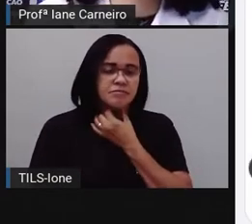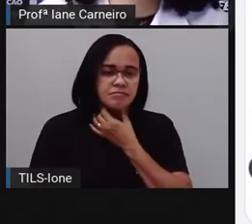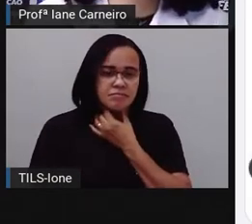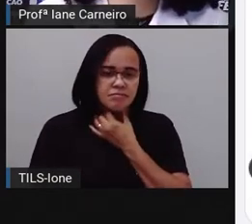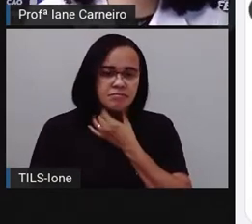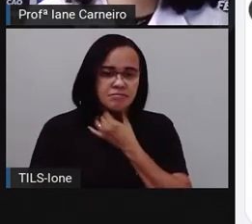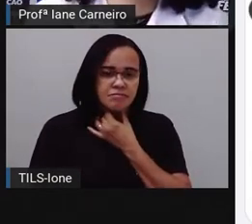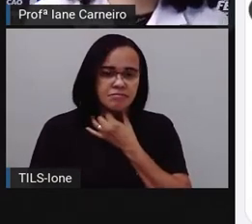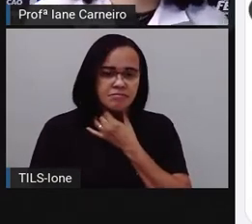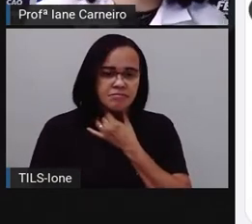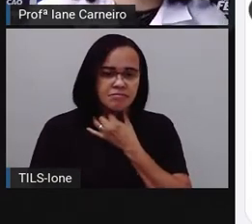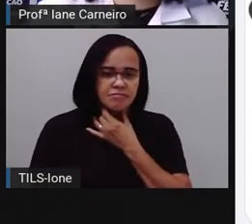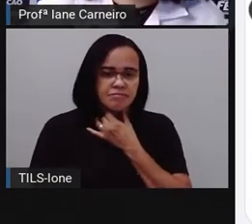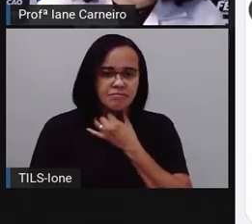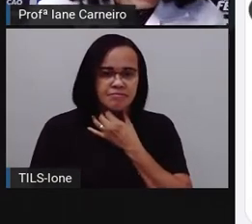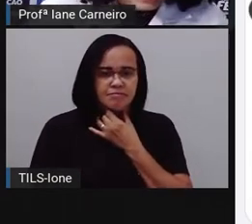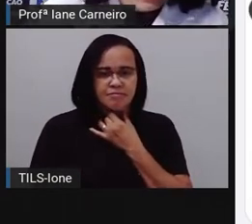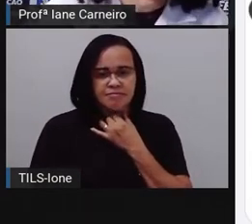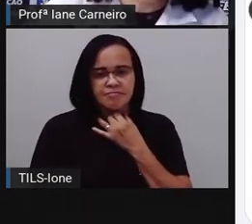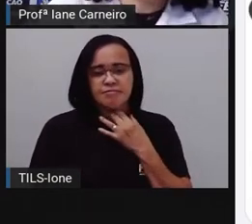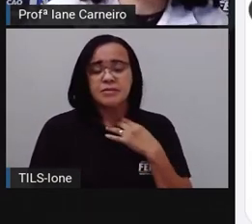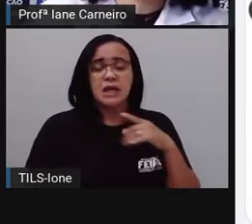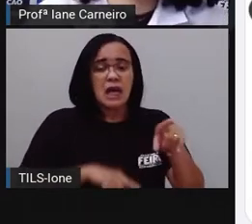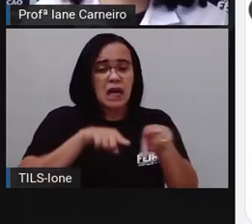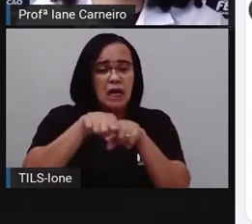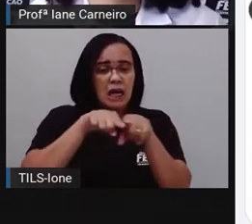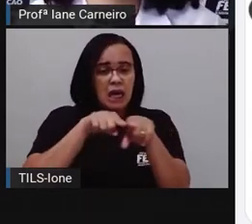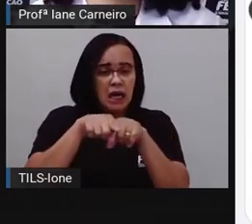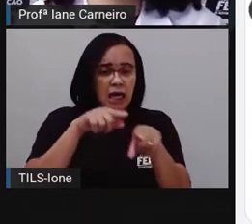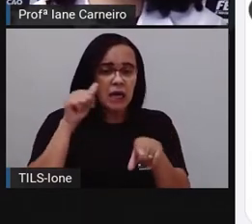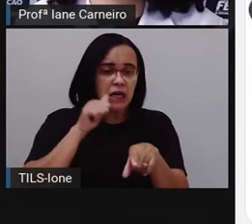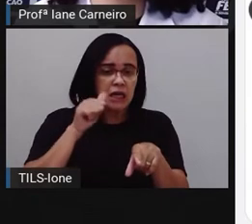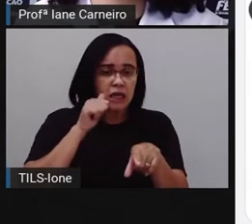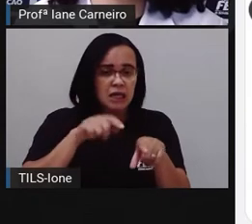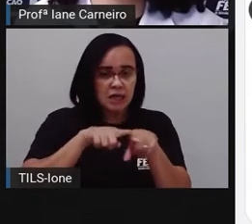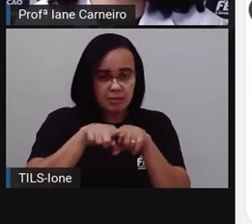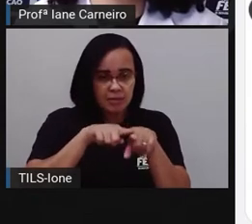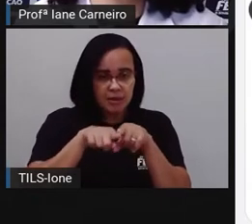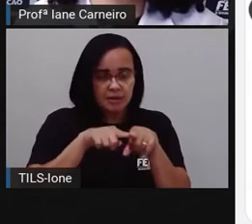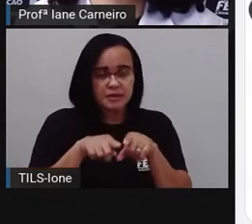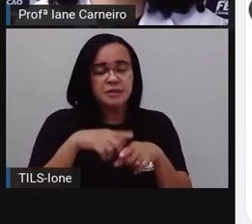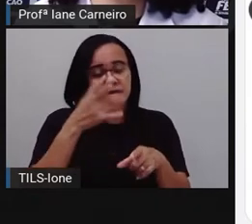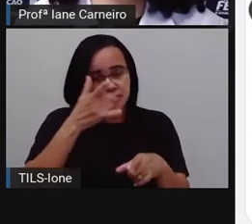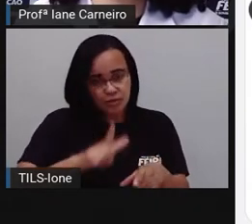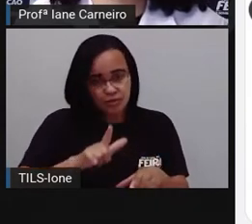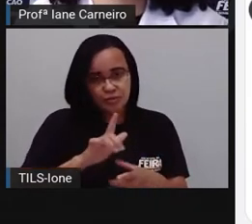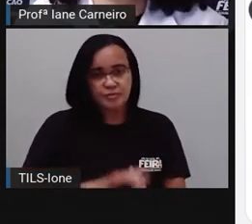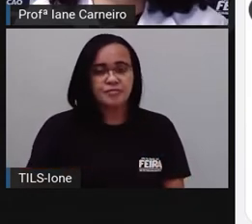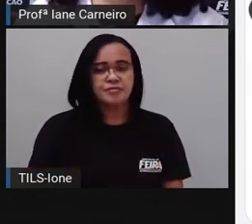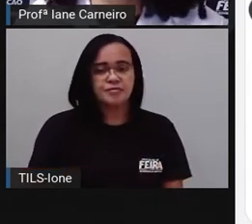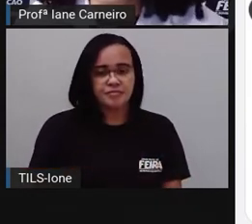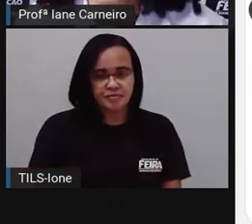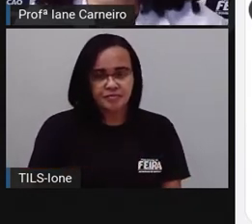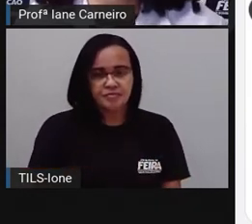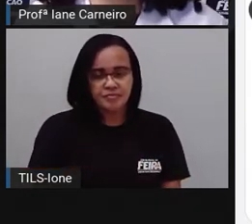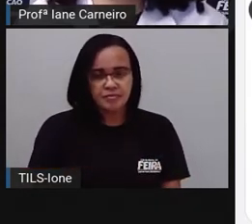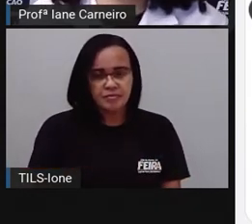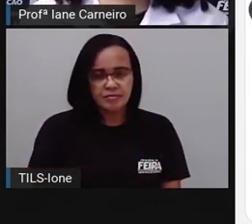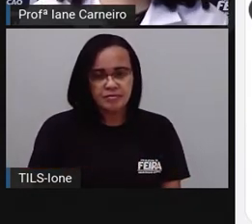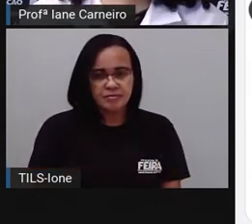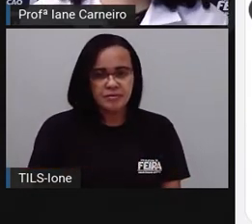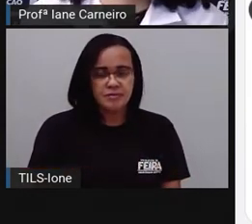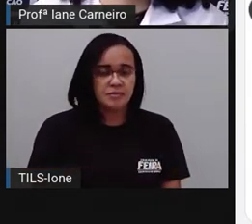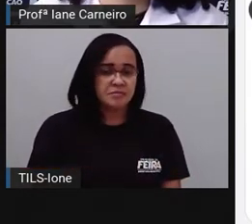é nome da sua irmã? Diana. Pronto. Colocou aqui. Qual é a cor que Diana mais